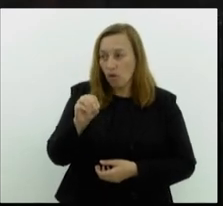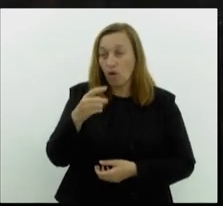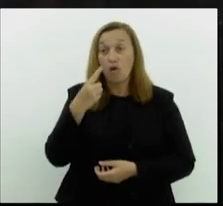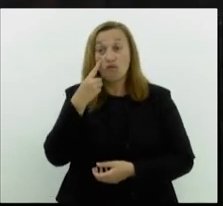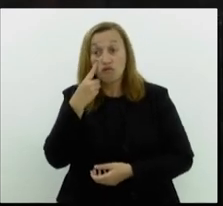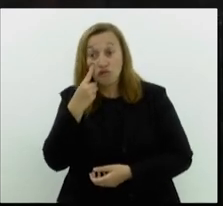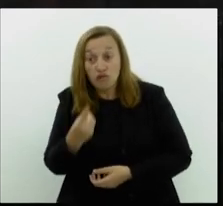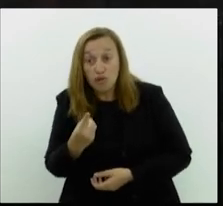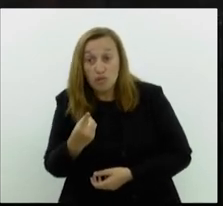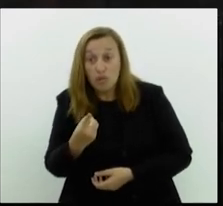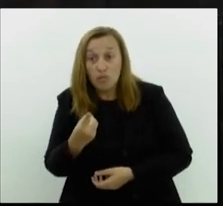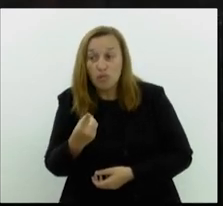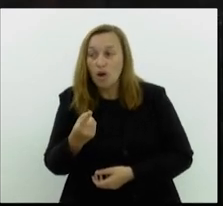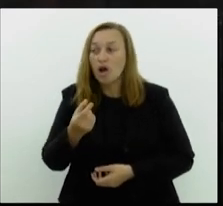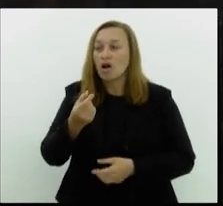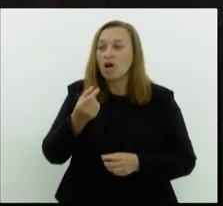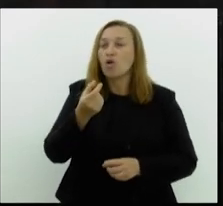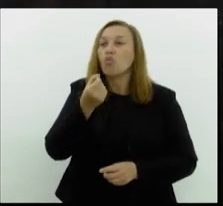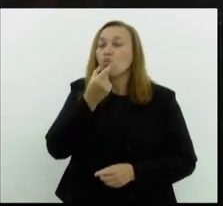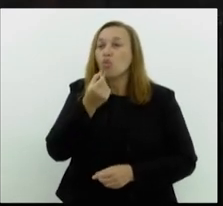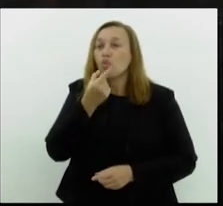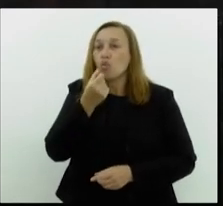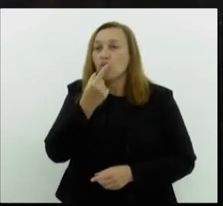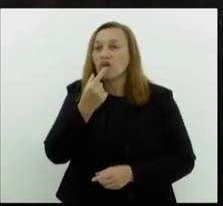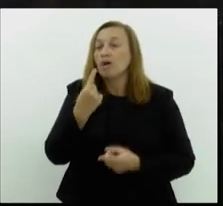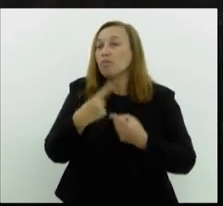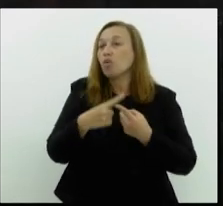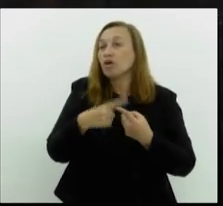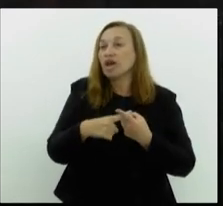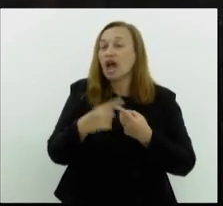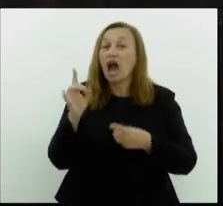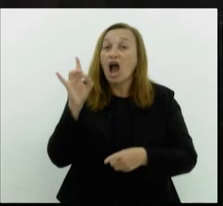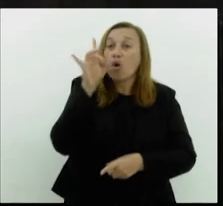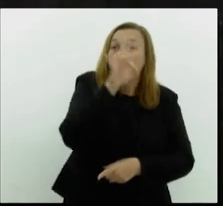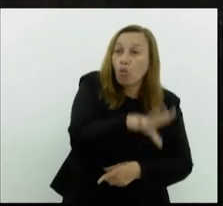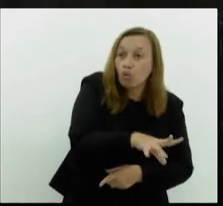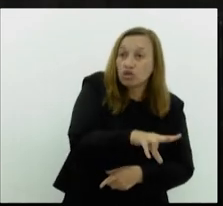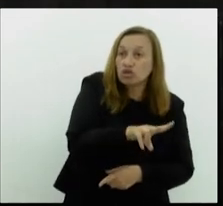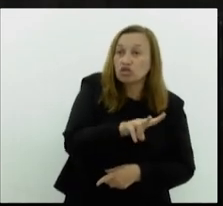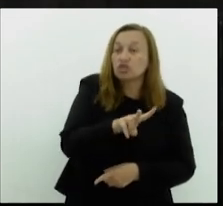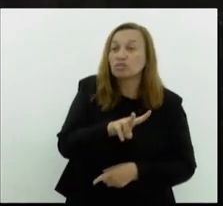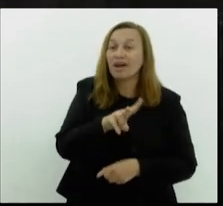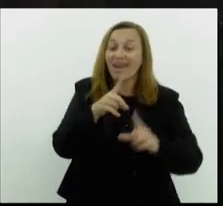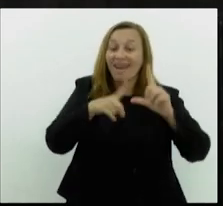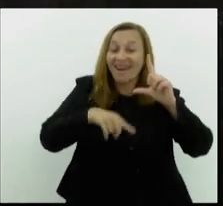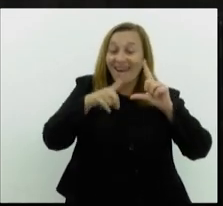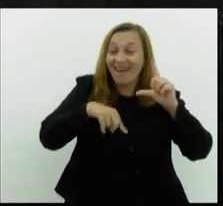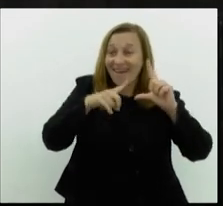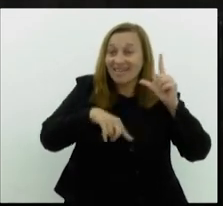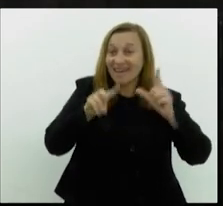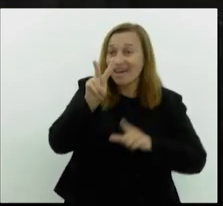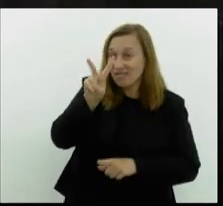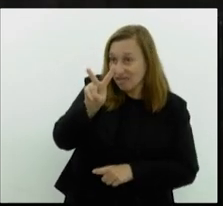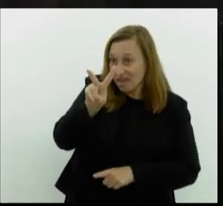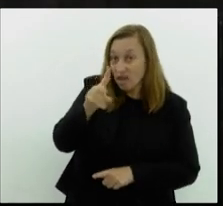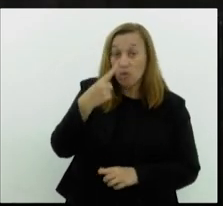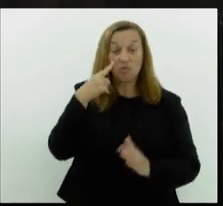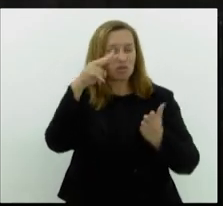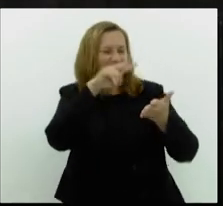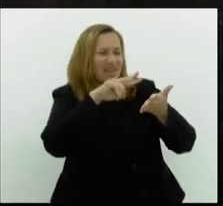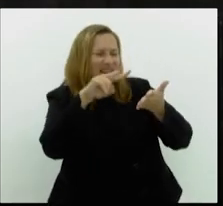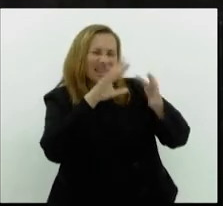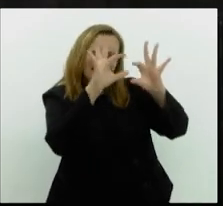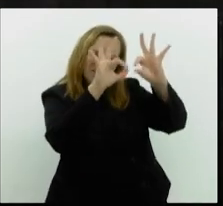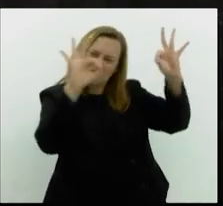uva, porque a última letra era o V, o vovó viu a uva. Quando você lia vovó viu a uva,